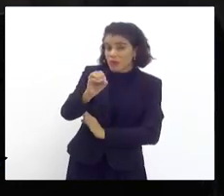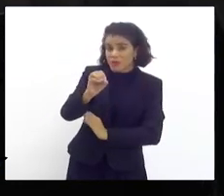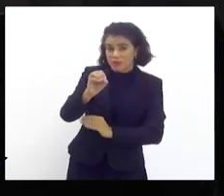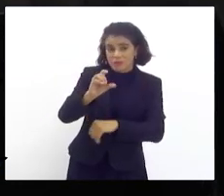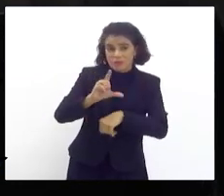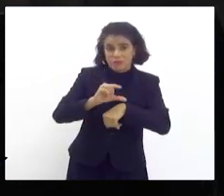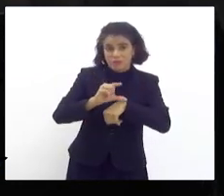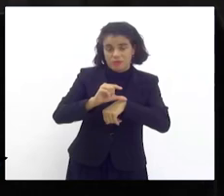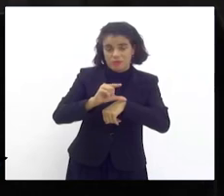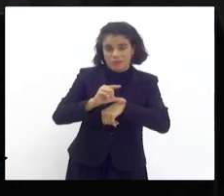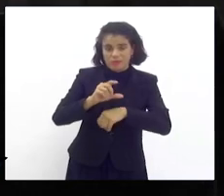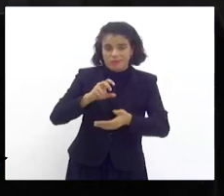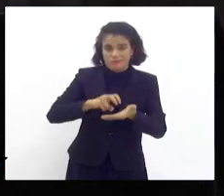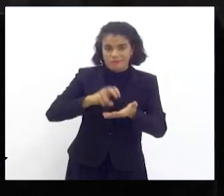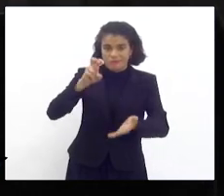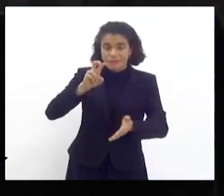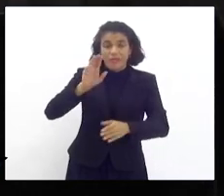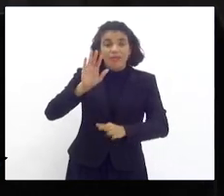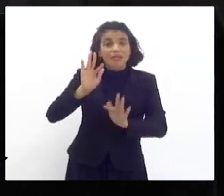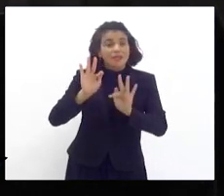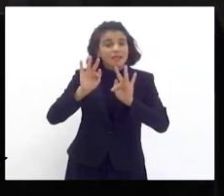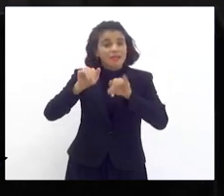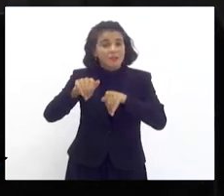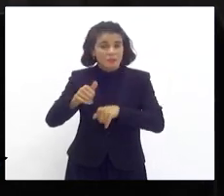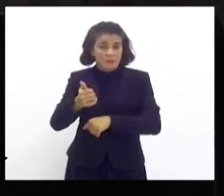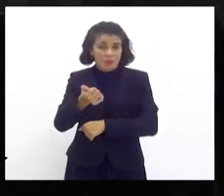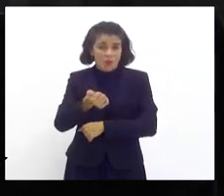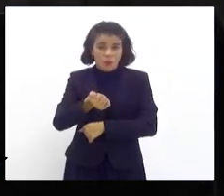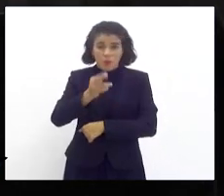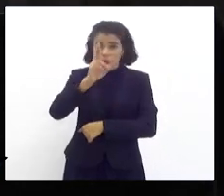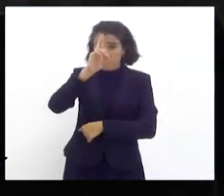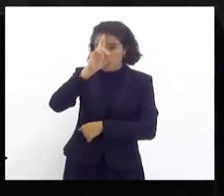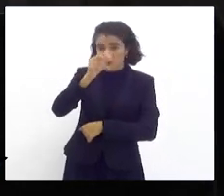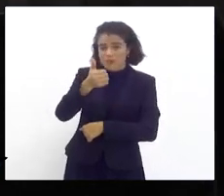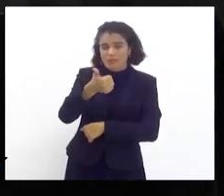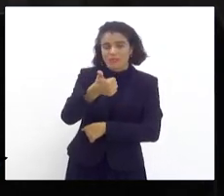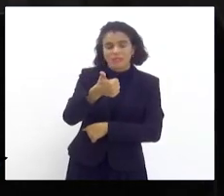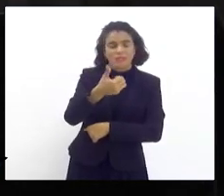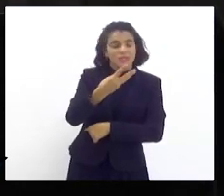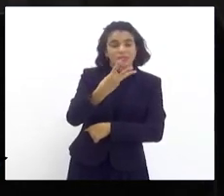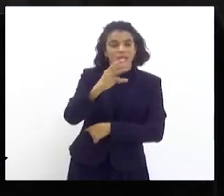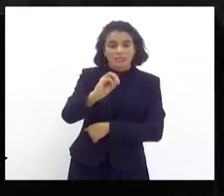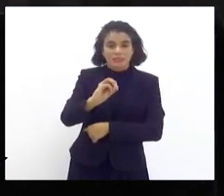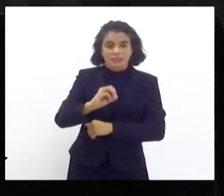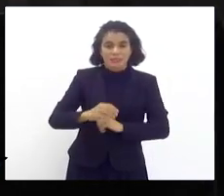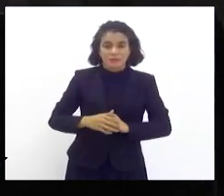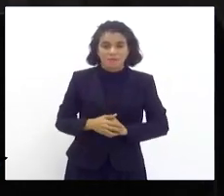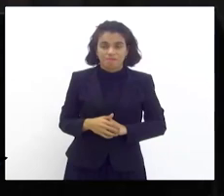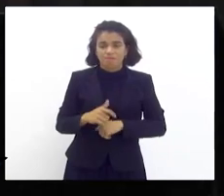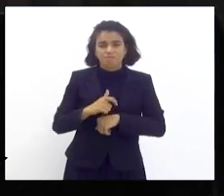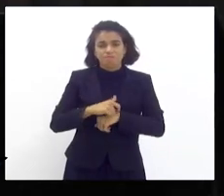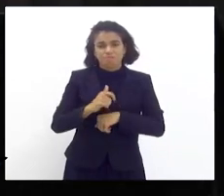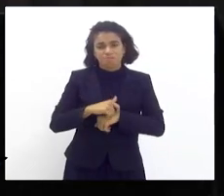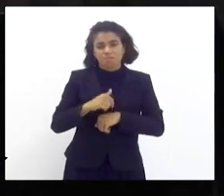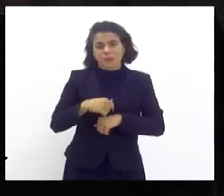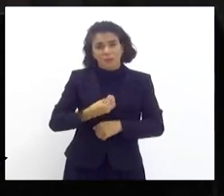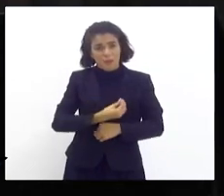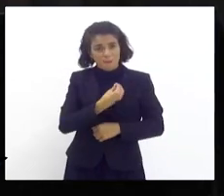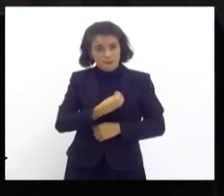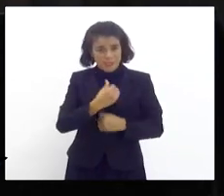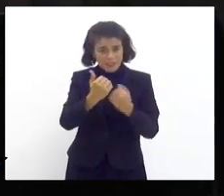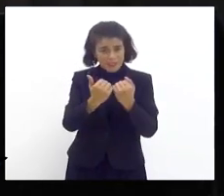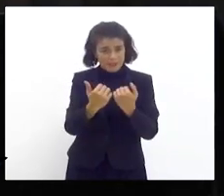e terminou às doze e trinta. Enquanto vossa excelência estava presente na audiência,